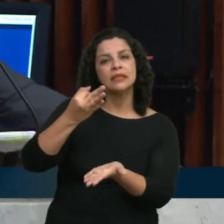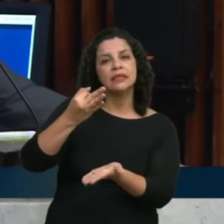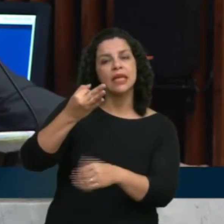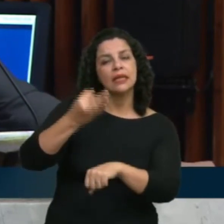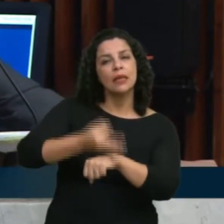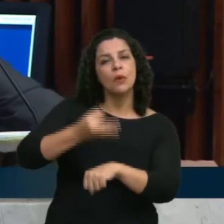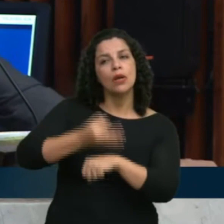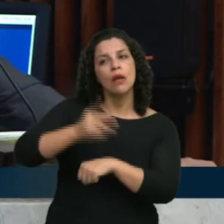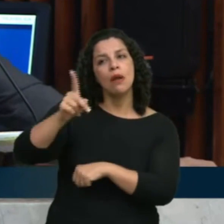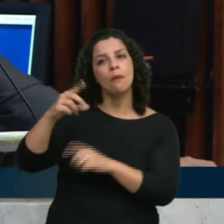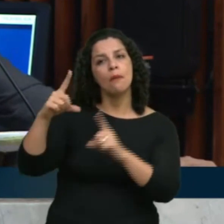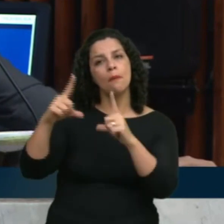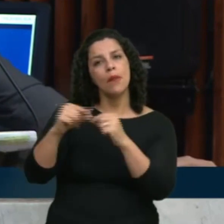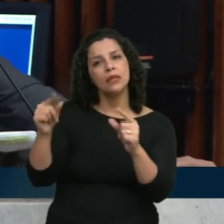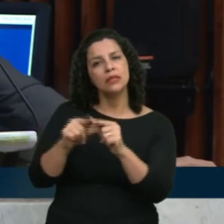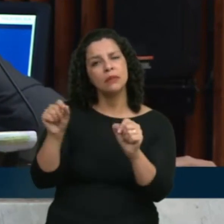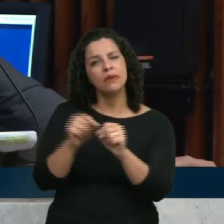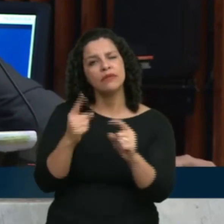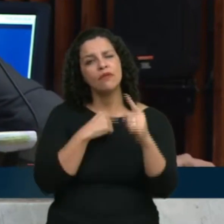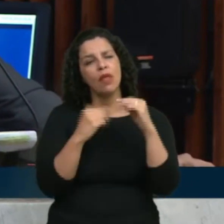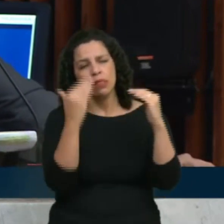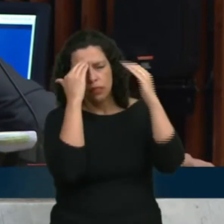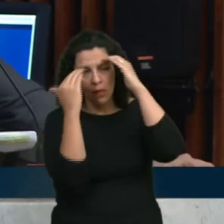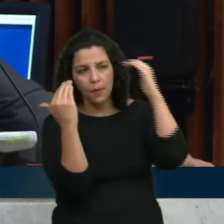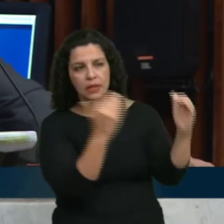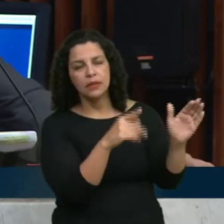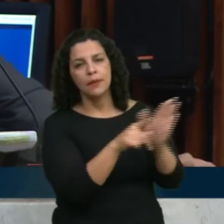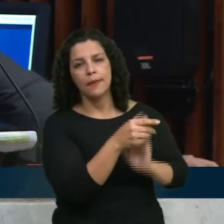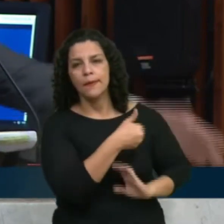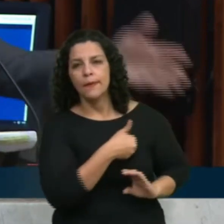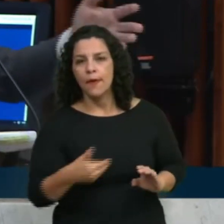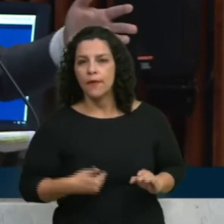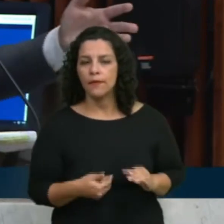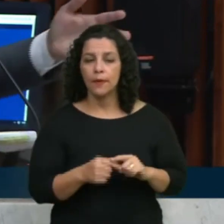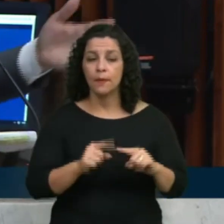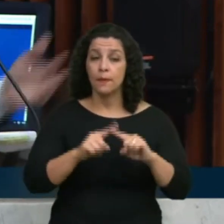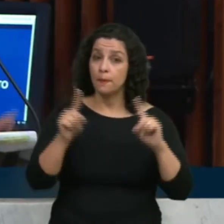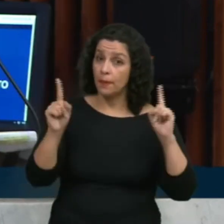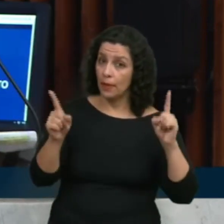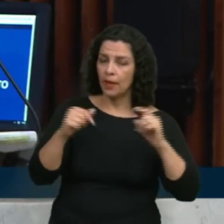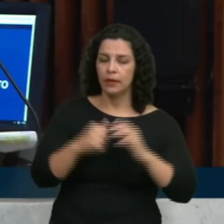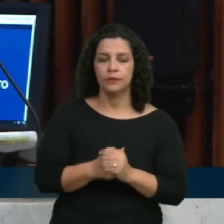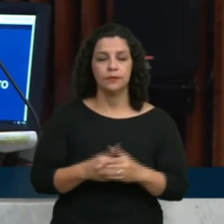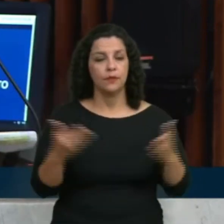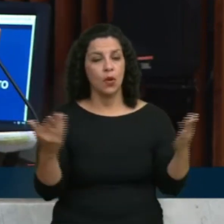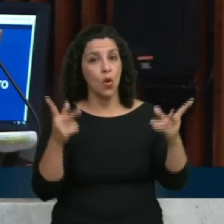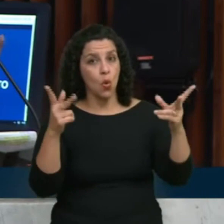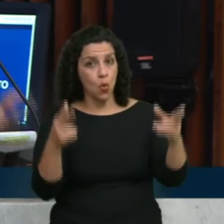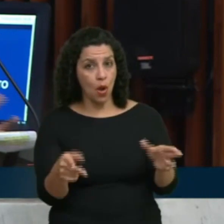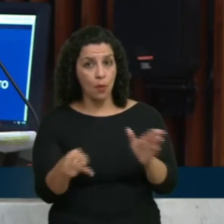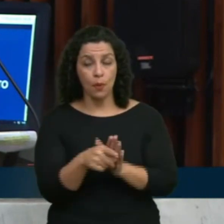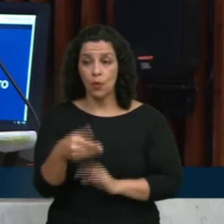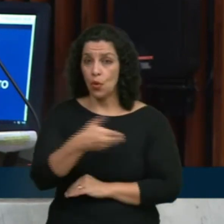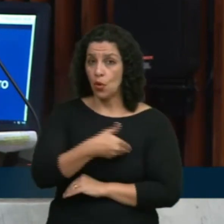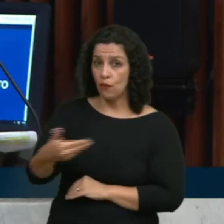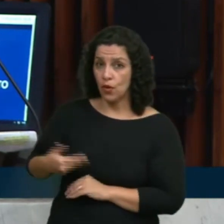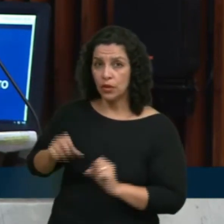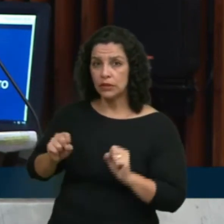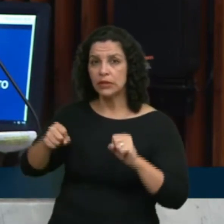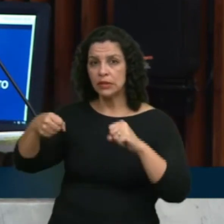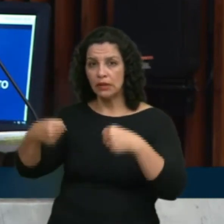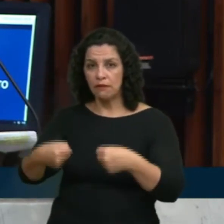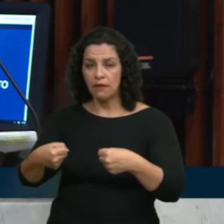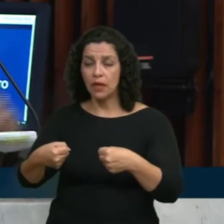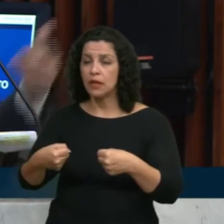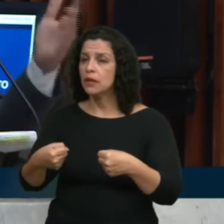Brasília, para fazer a vontade do governador. Mas, assim como o governador defende contra a reforma